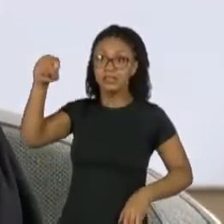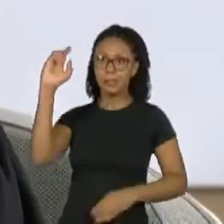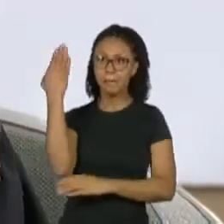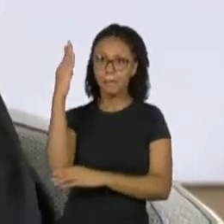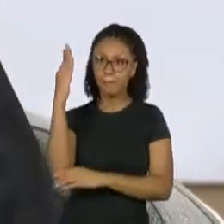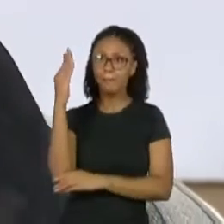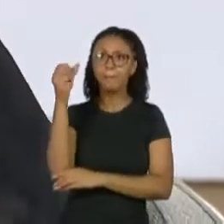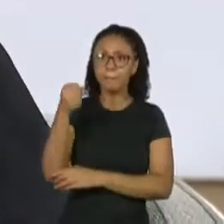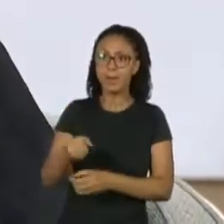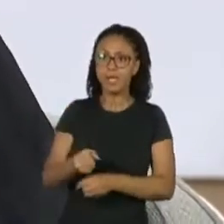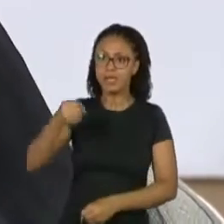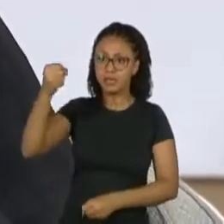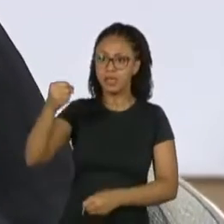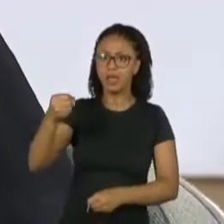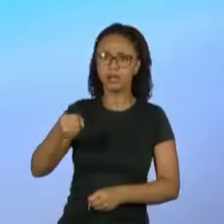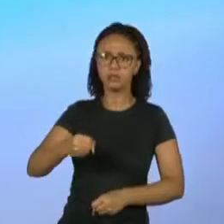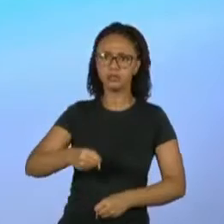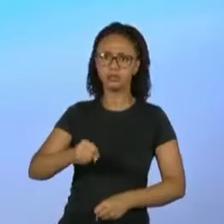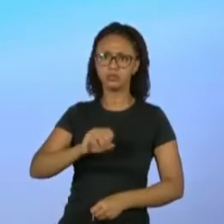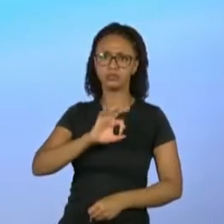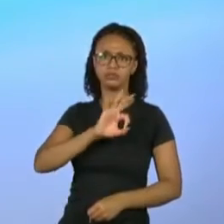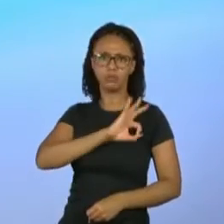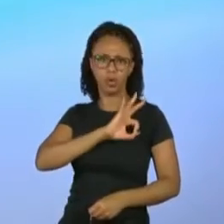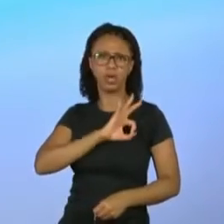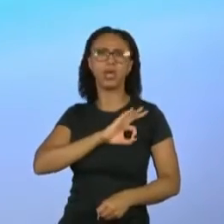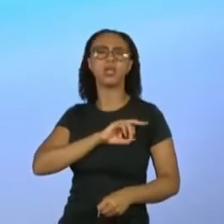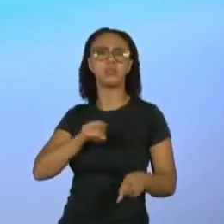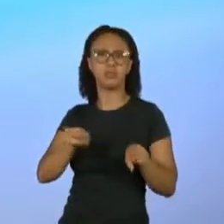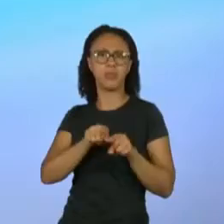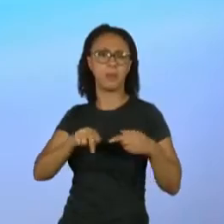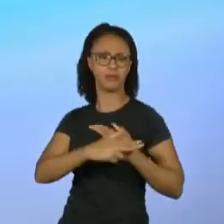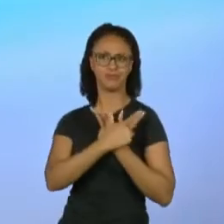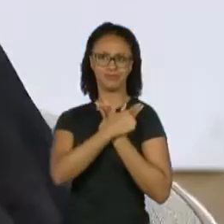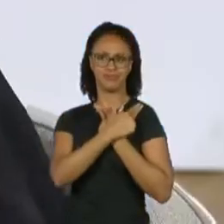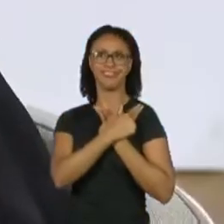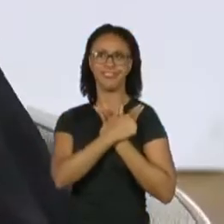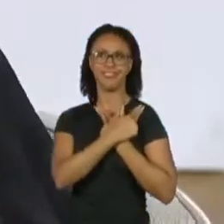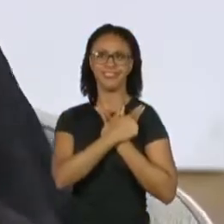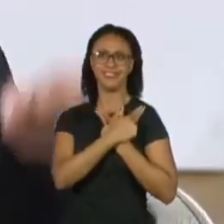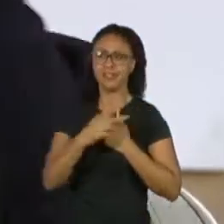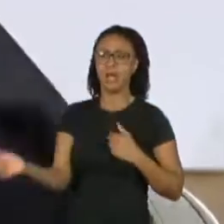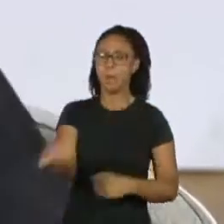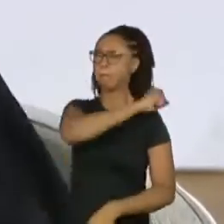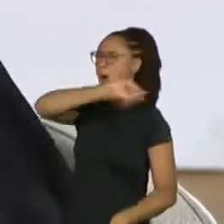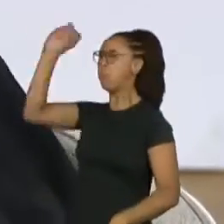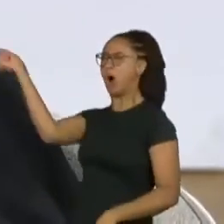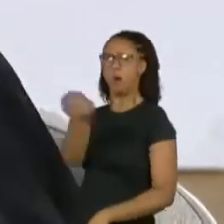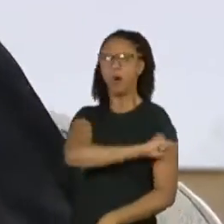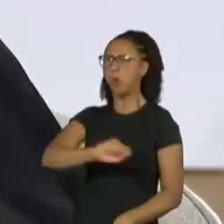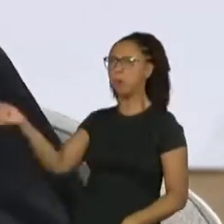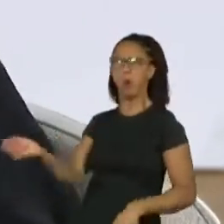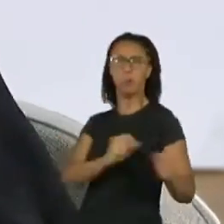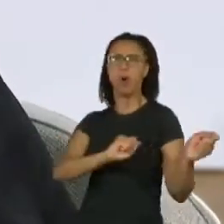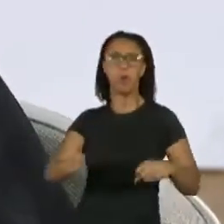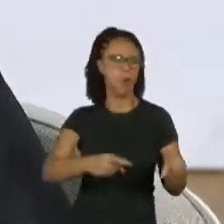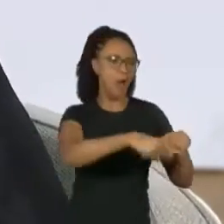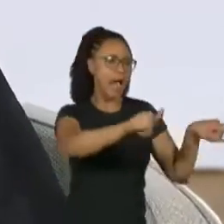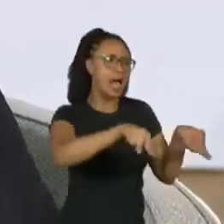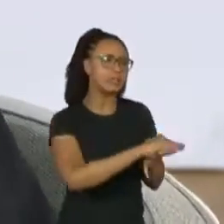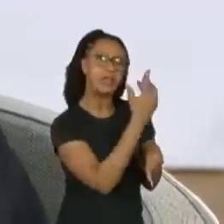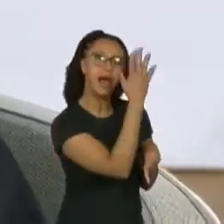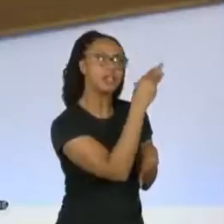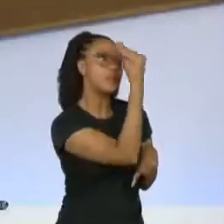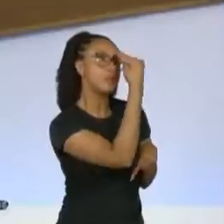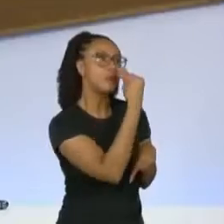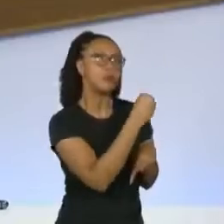sabe? Os cacetetes da aeronáutica. Pá, pá, pá. Quem ia passando, invadindo os camarins,